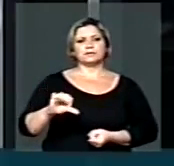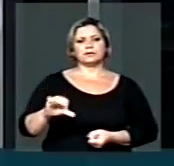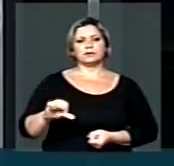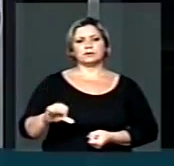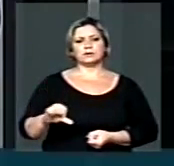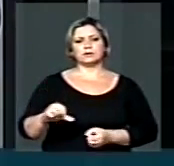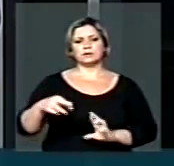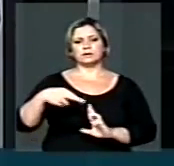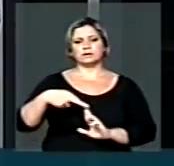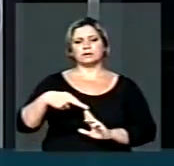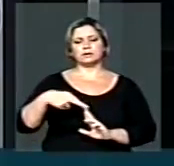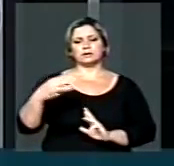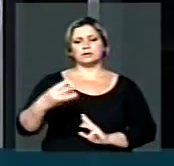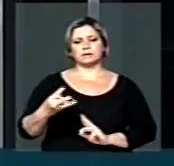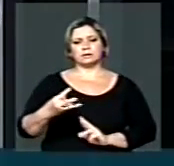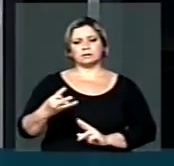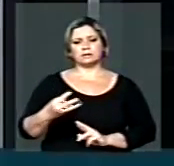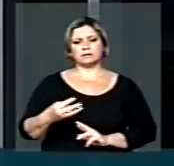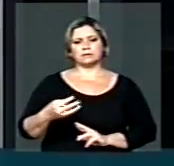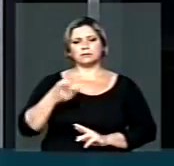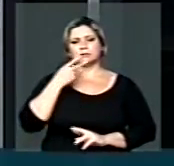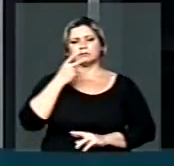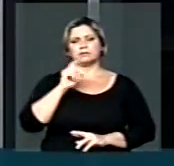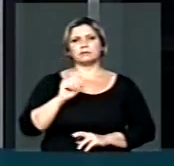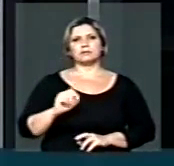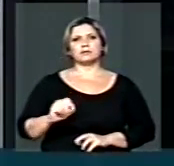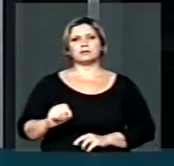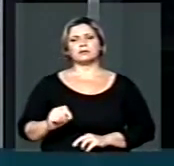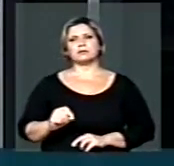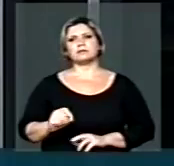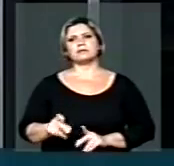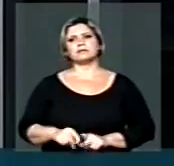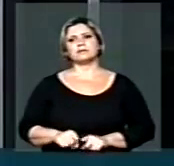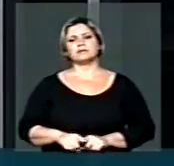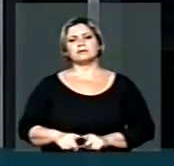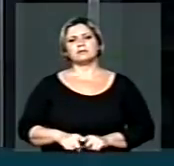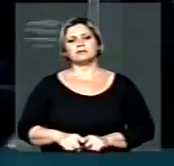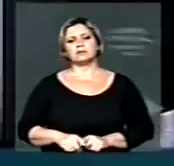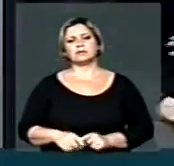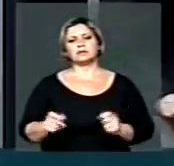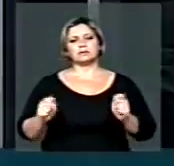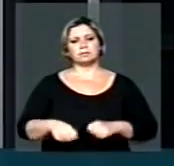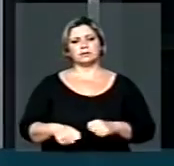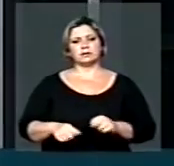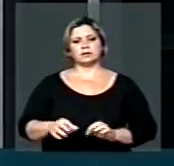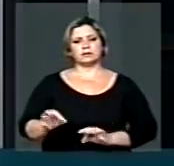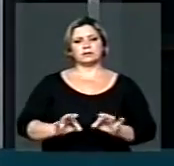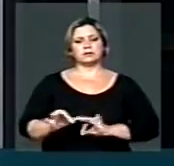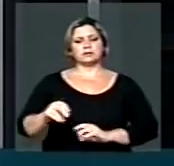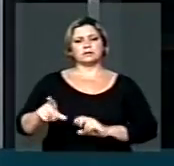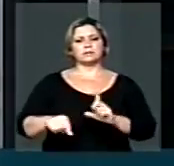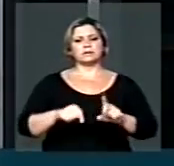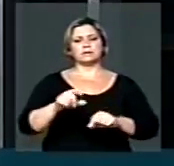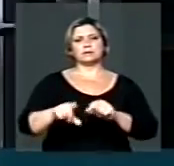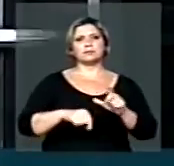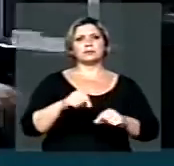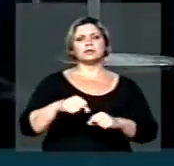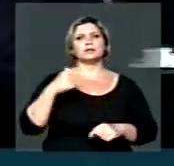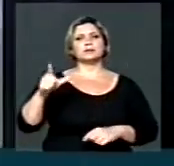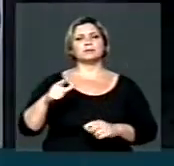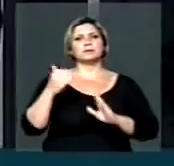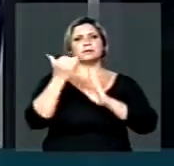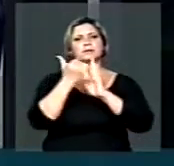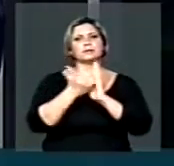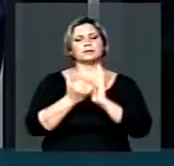no inciso 3º, que faculta a autoridade competente a optar justificadamente por outro